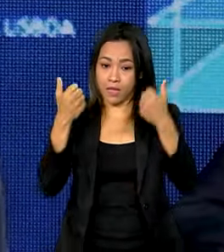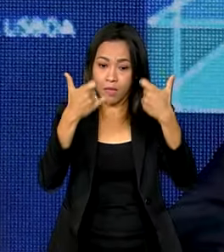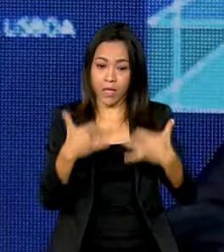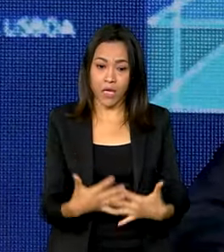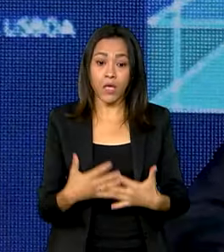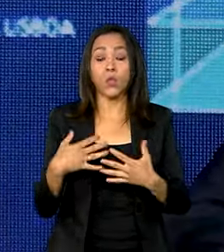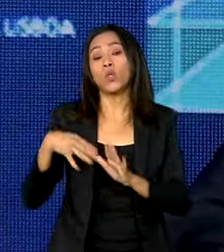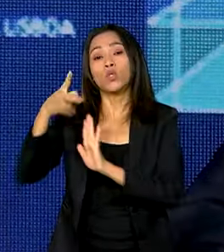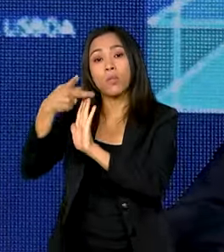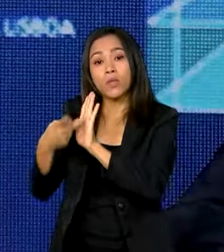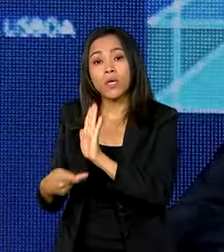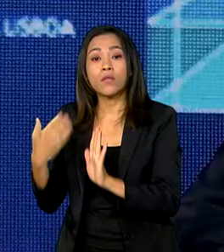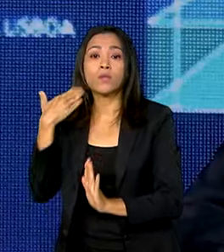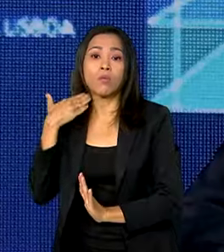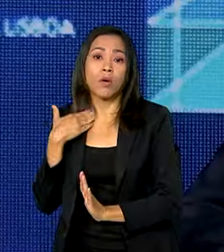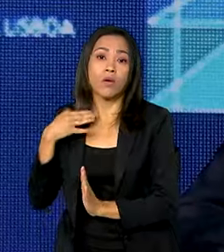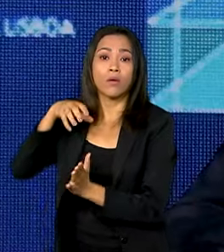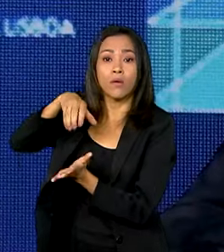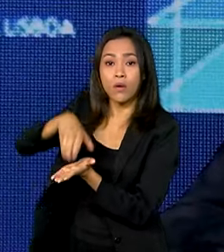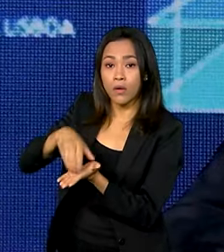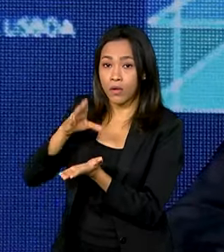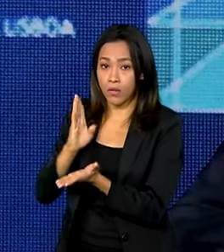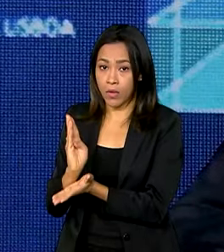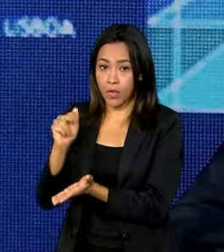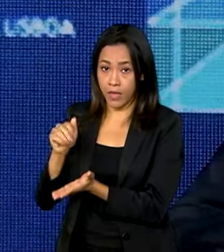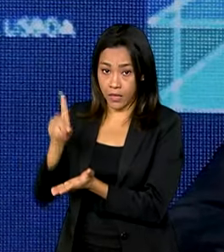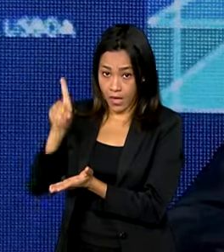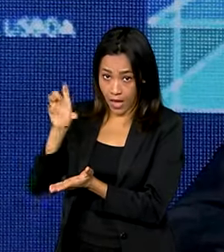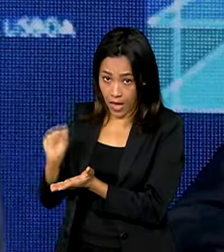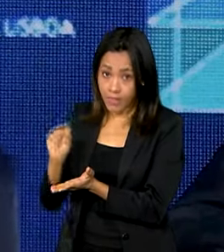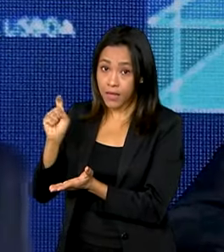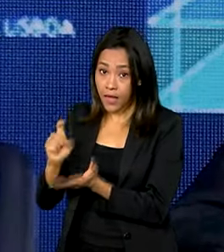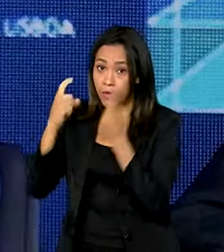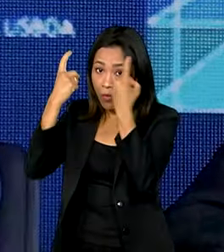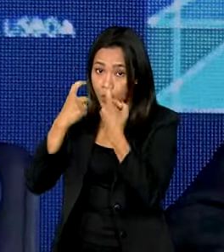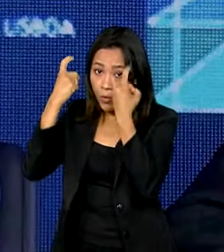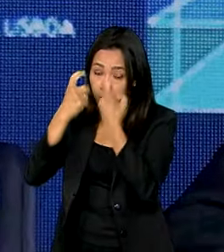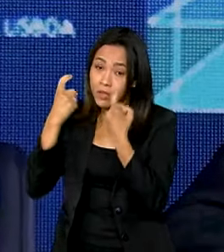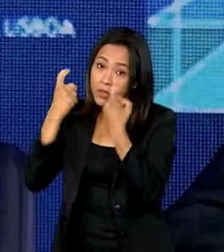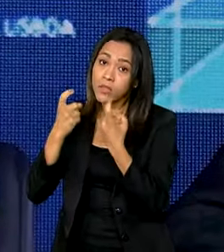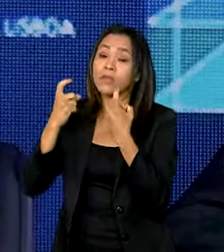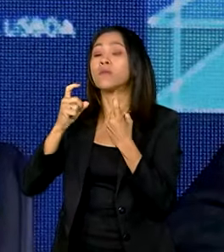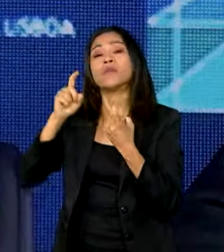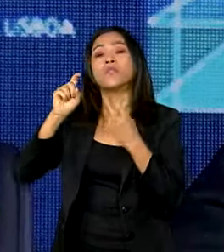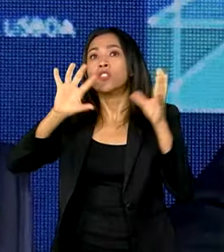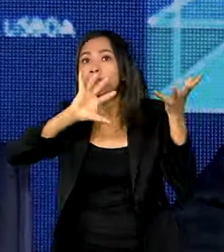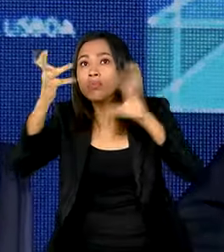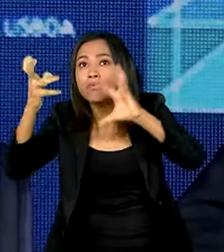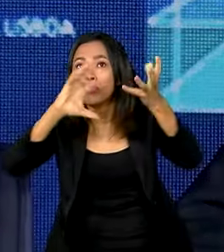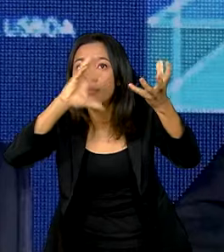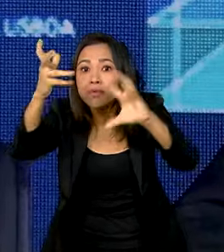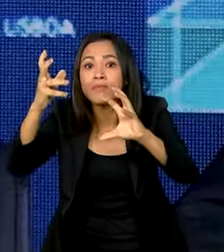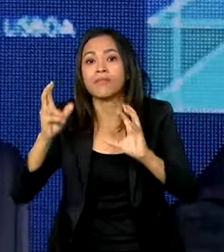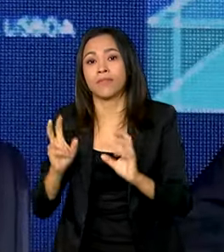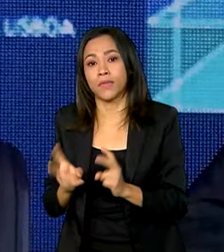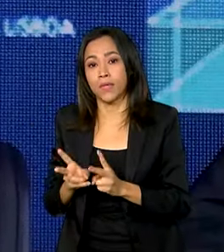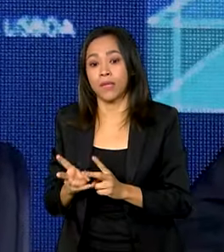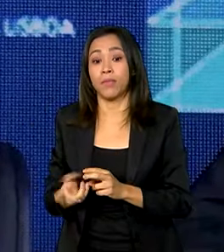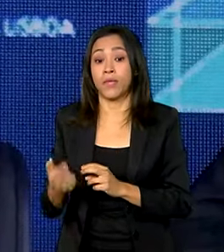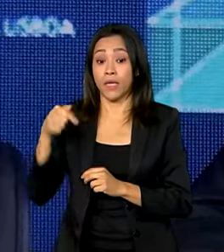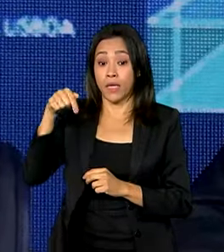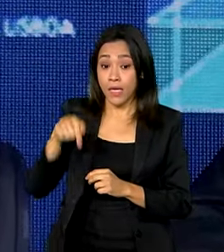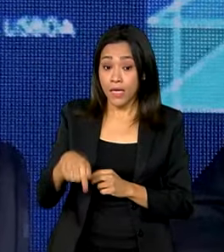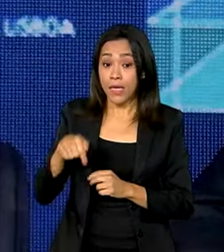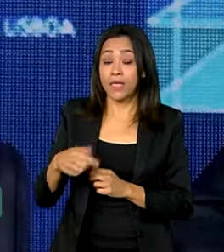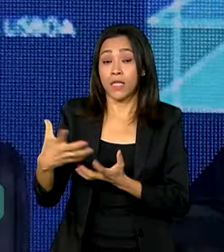BNDES hoje são projetos verdes. O Fundo Clima foi um fundo que este governo abasteceu de